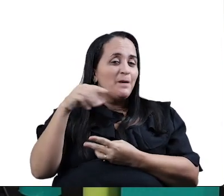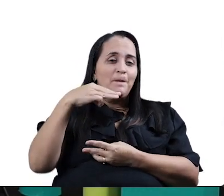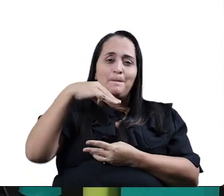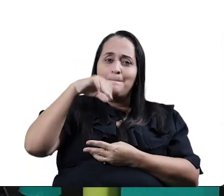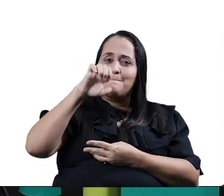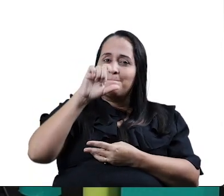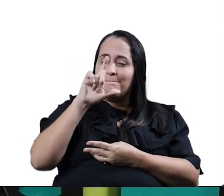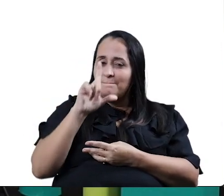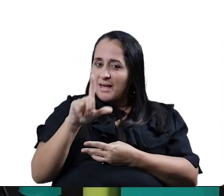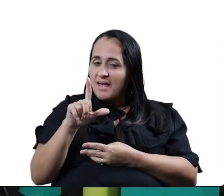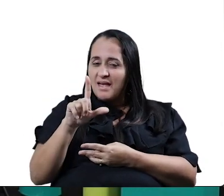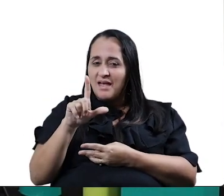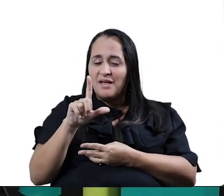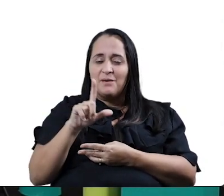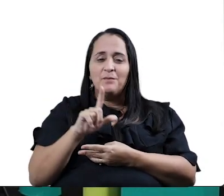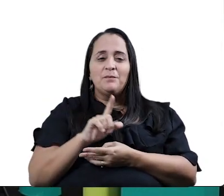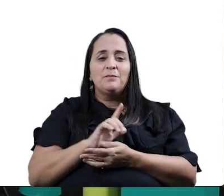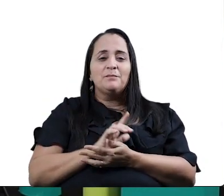O que mais?